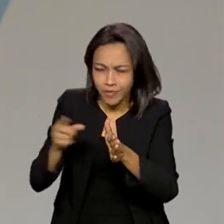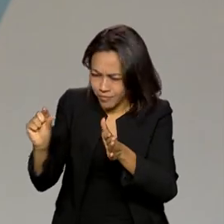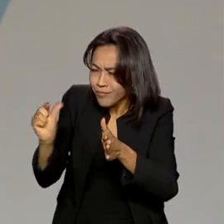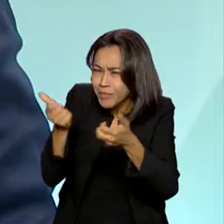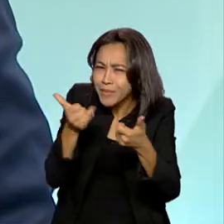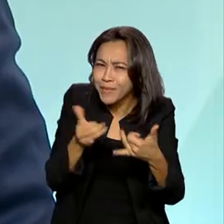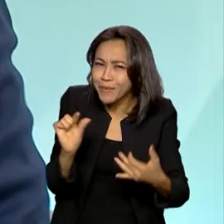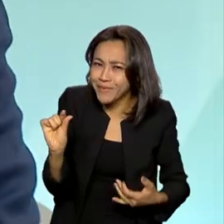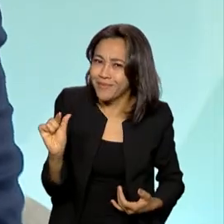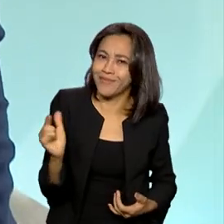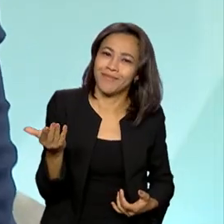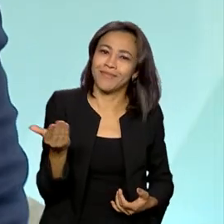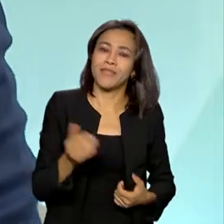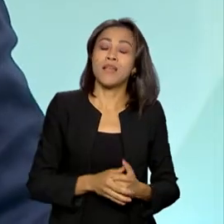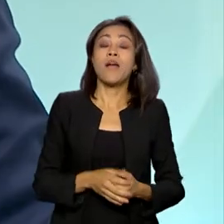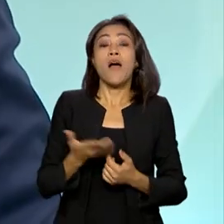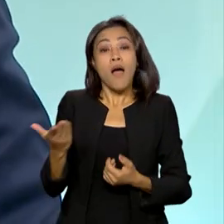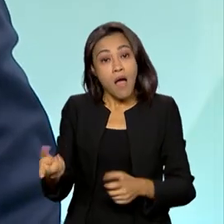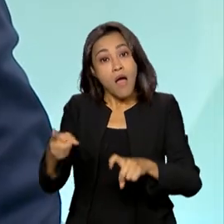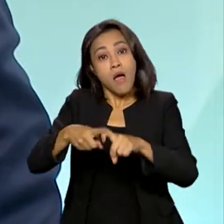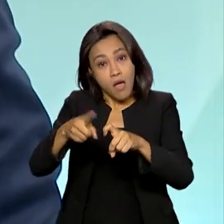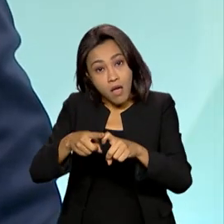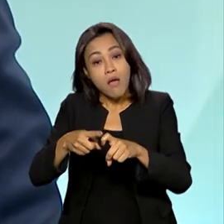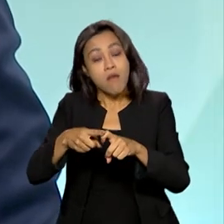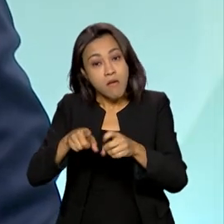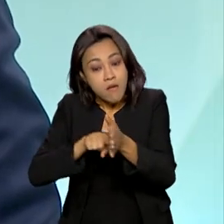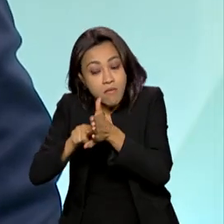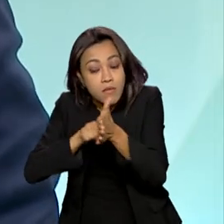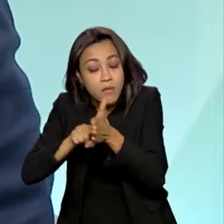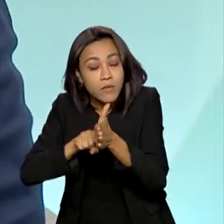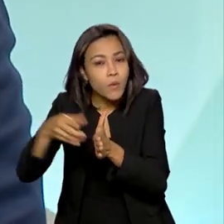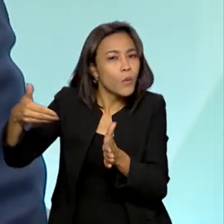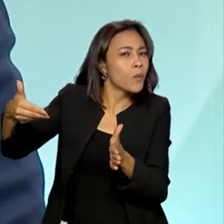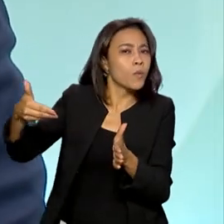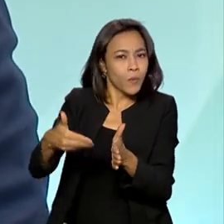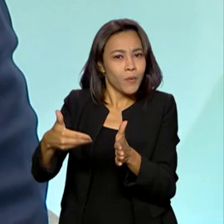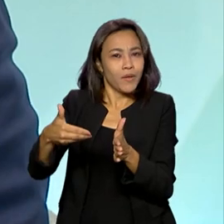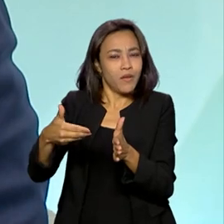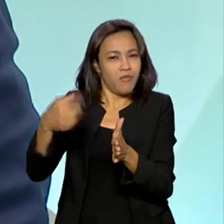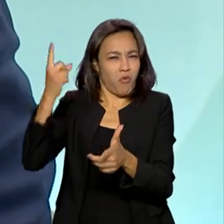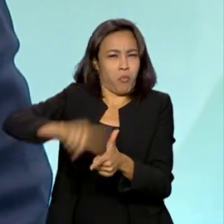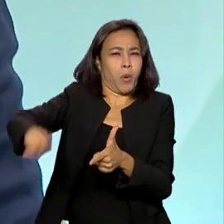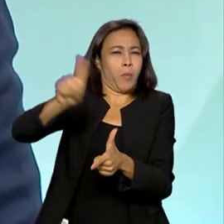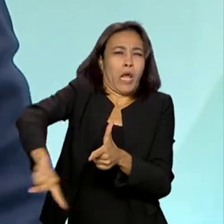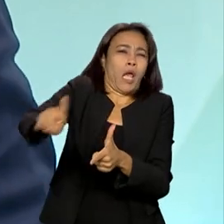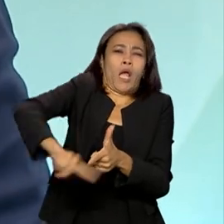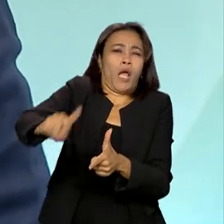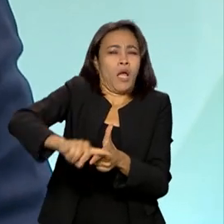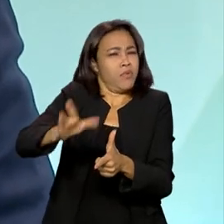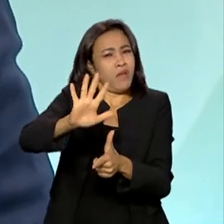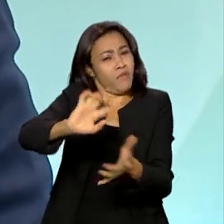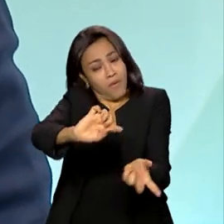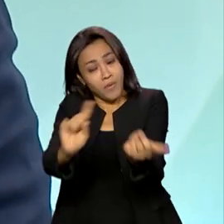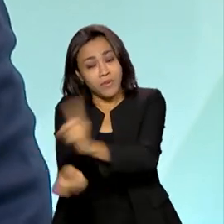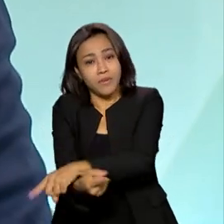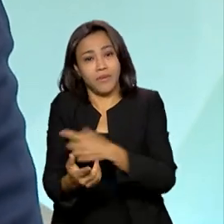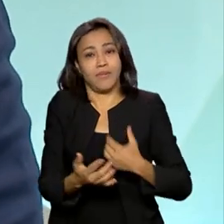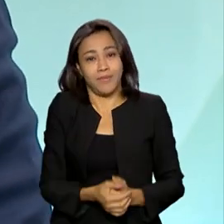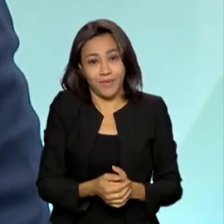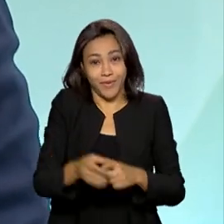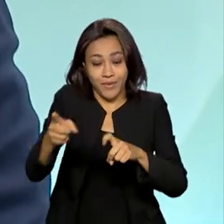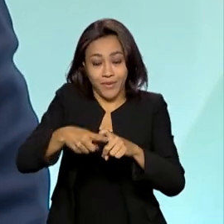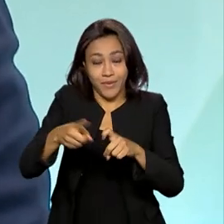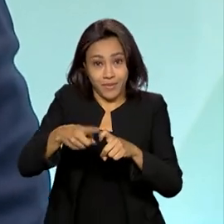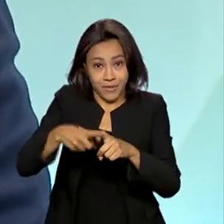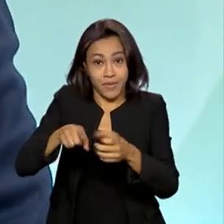gente sobre isso. A perícia médica é... não vou dizer que foi um problema, não é? Muito pelo contrário, a perícia médica